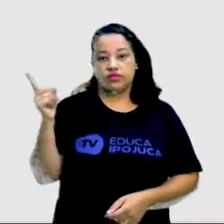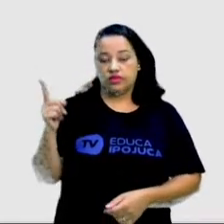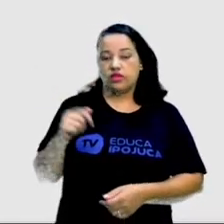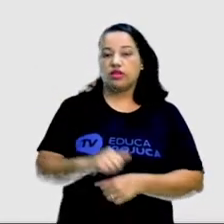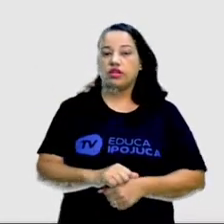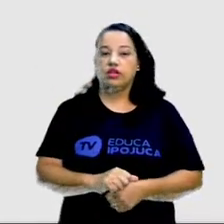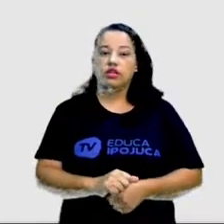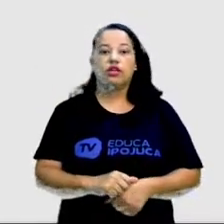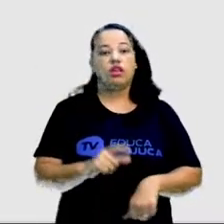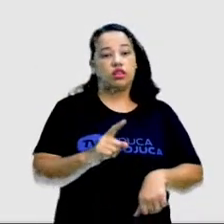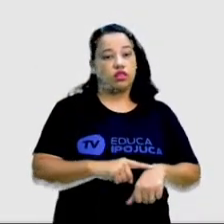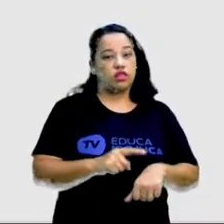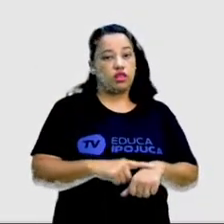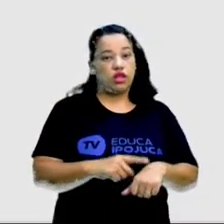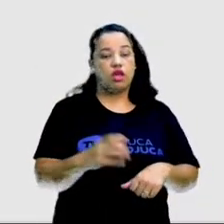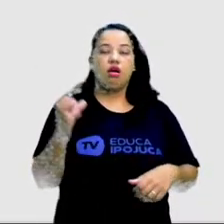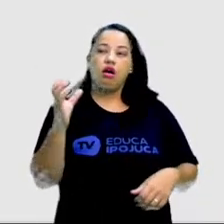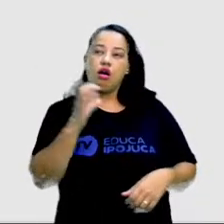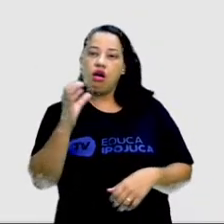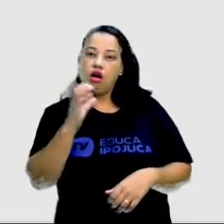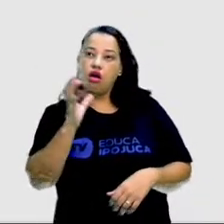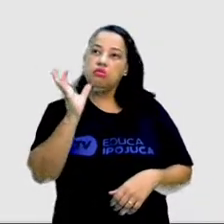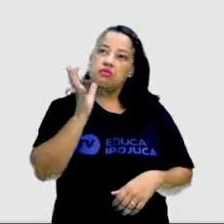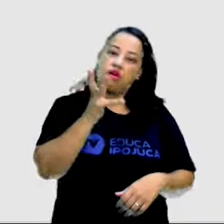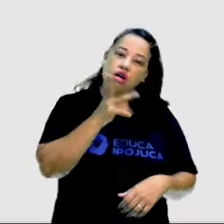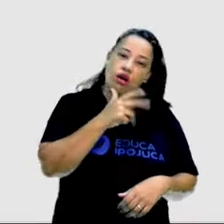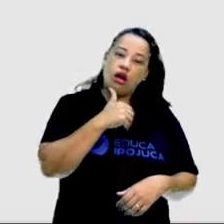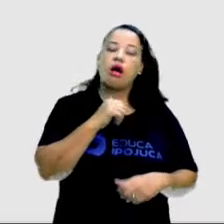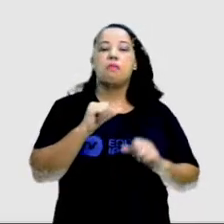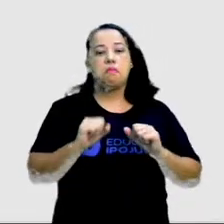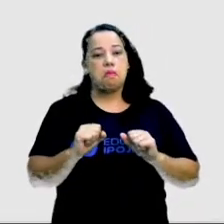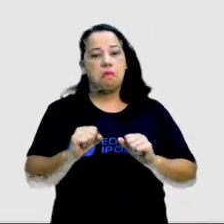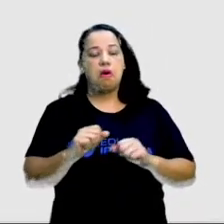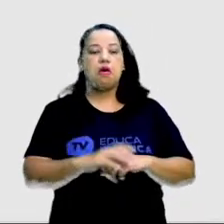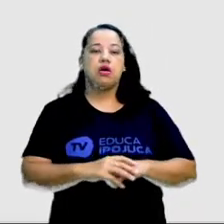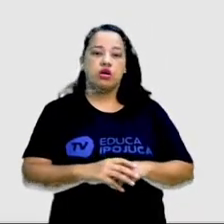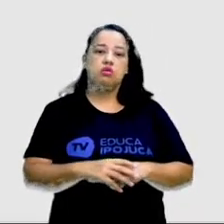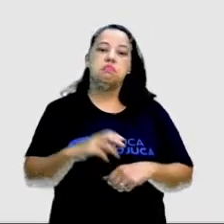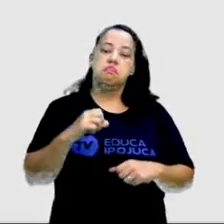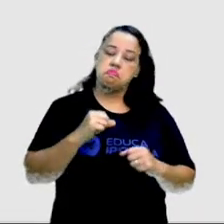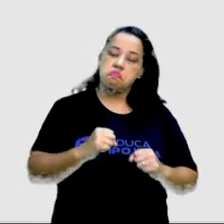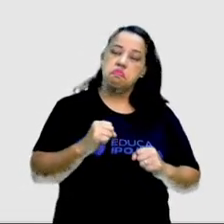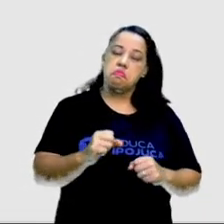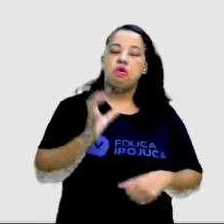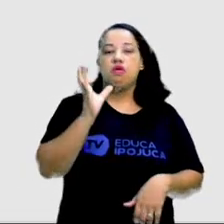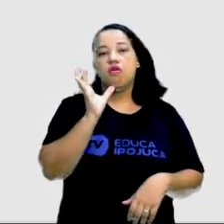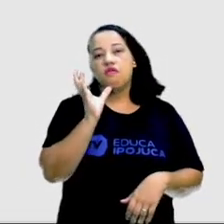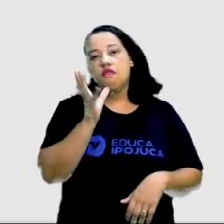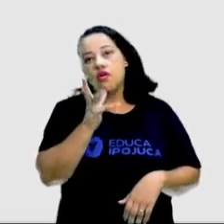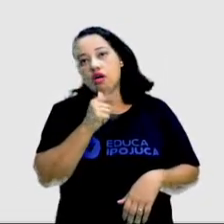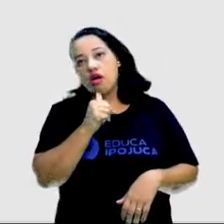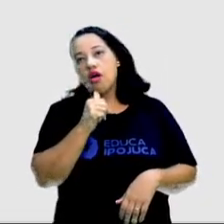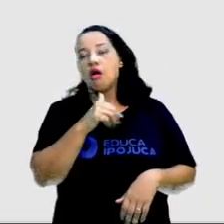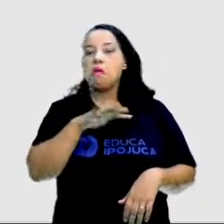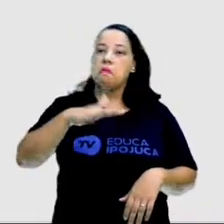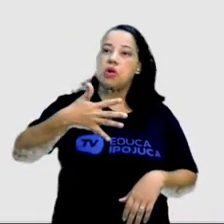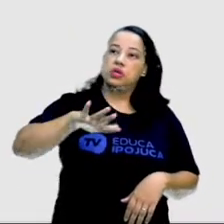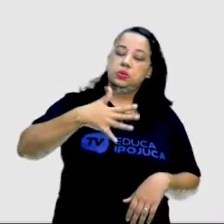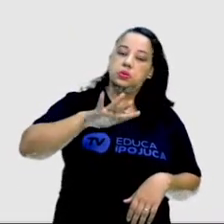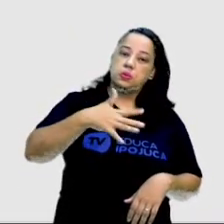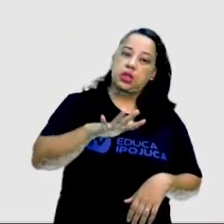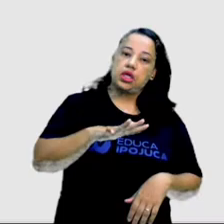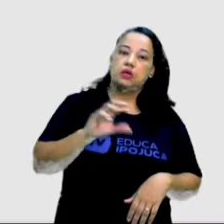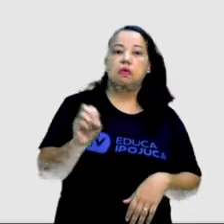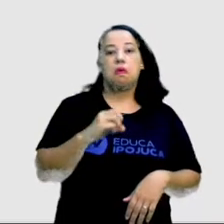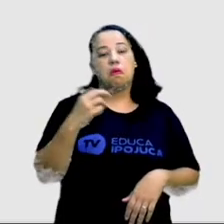a velocidade que se dança pode ser uma dança lenta, uma dança moderada ou